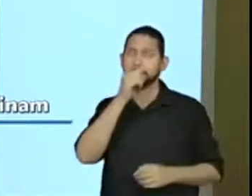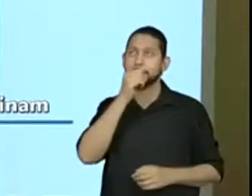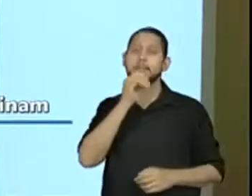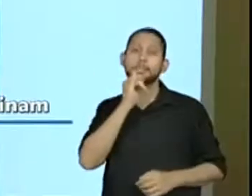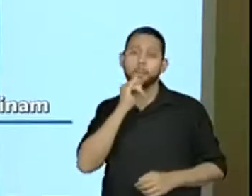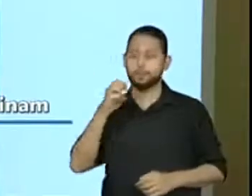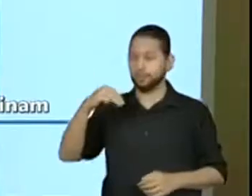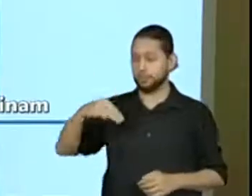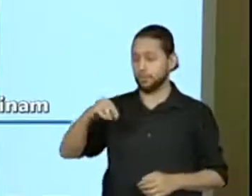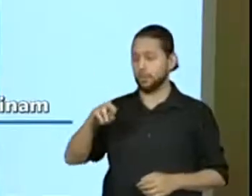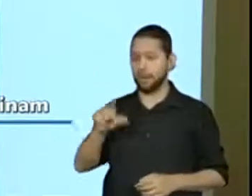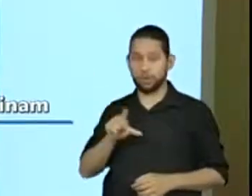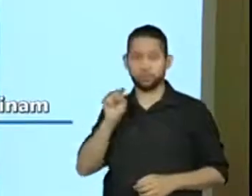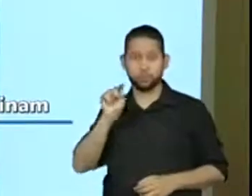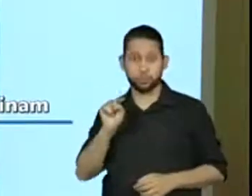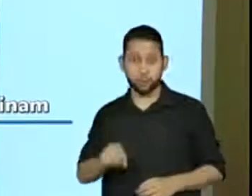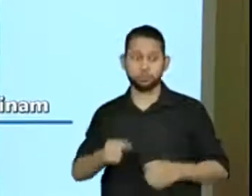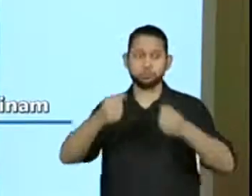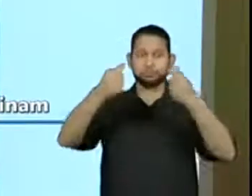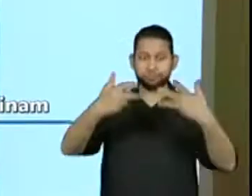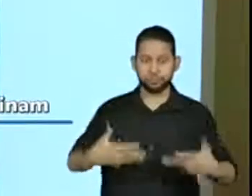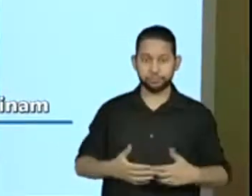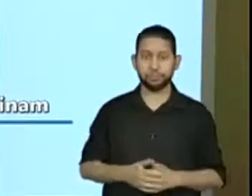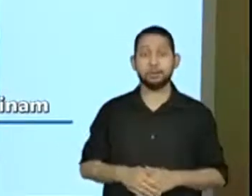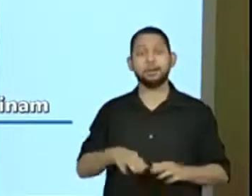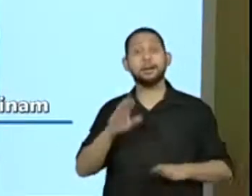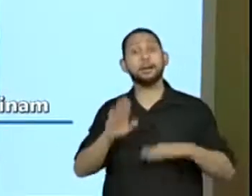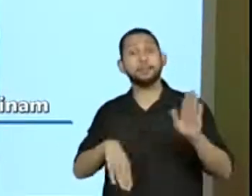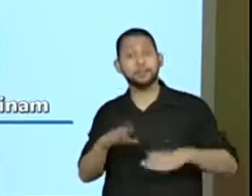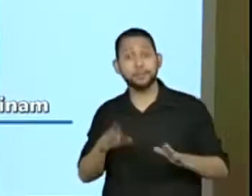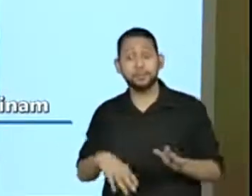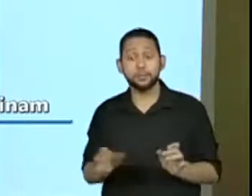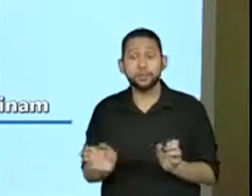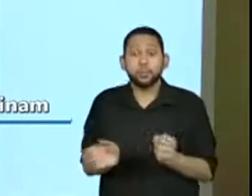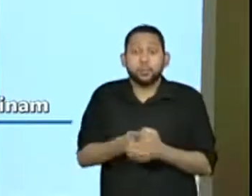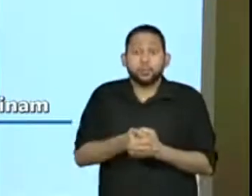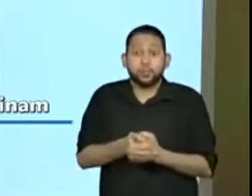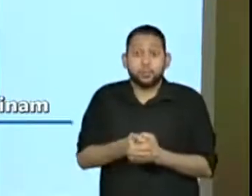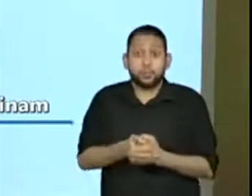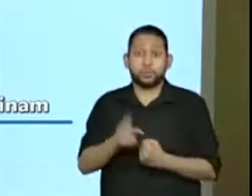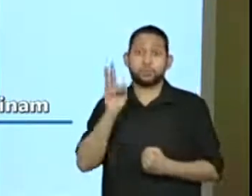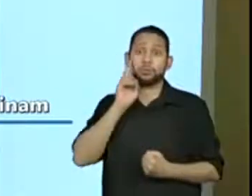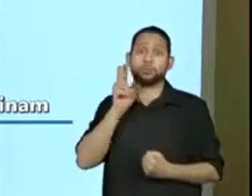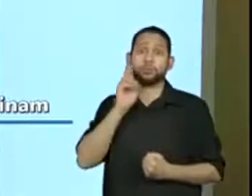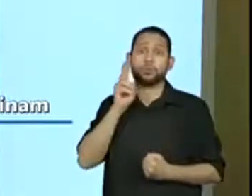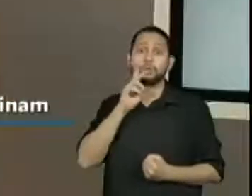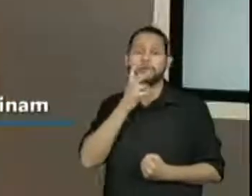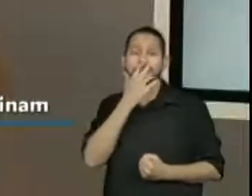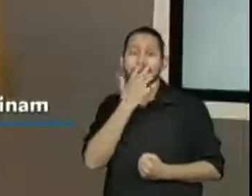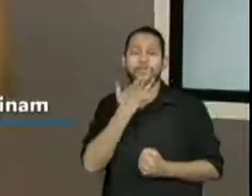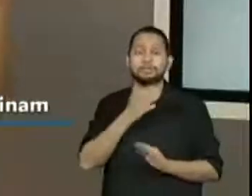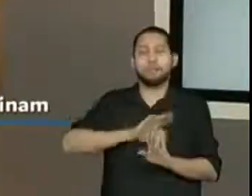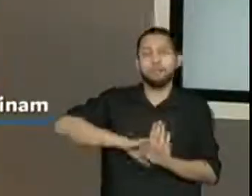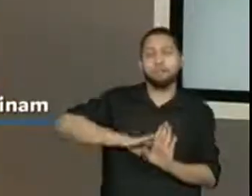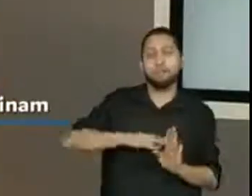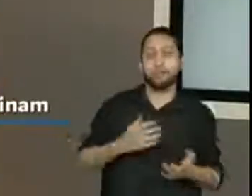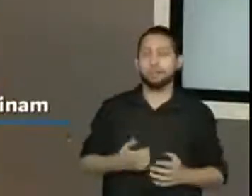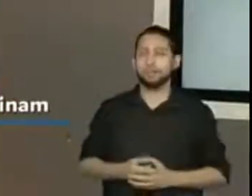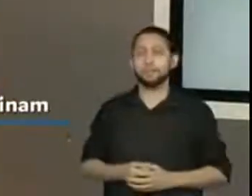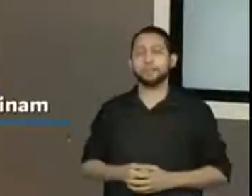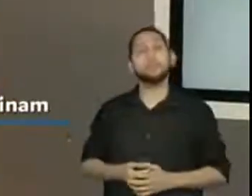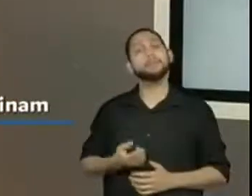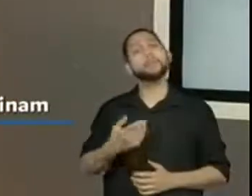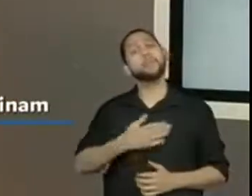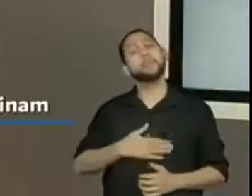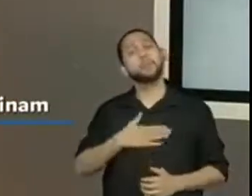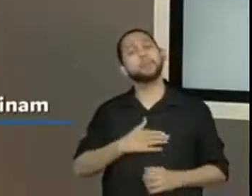e está lá tudo escrito a frase. Às vezes ela está escondida no meio da historinha. E eu acho muito legal essa parte de